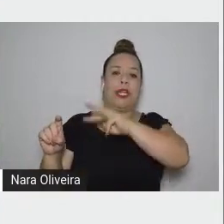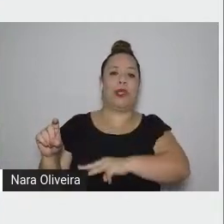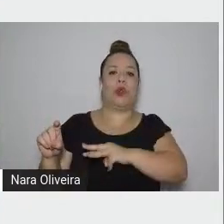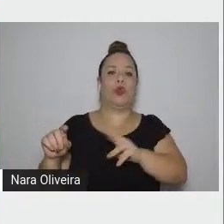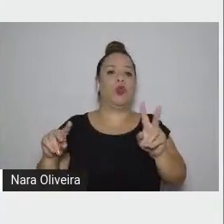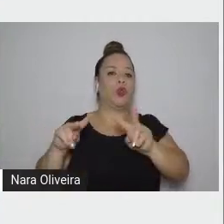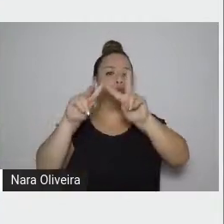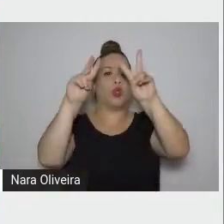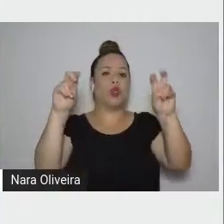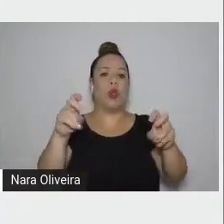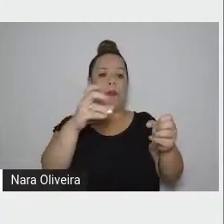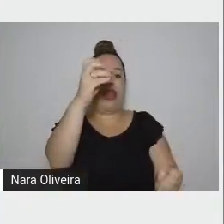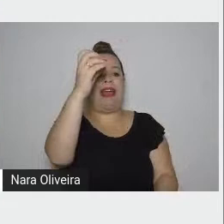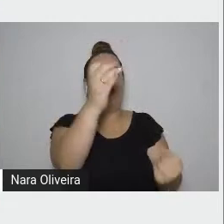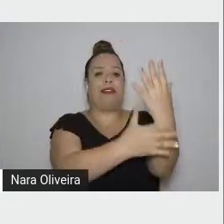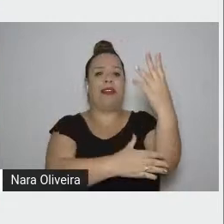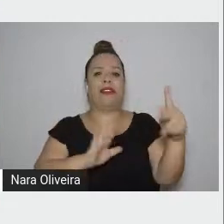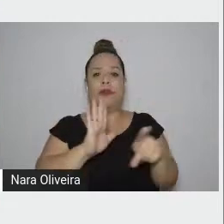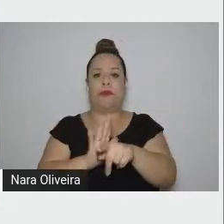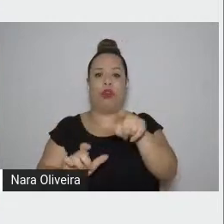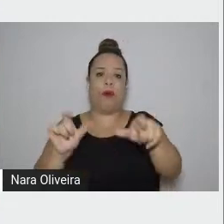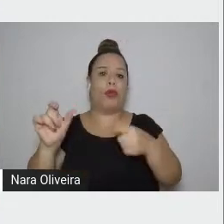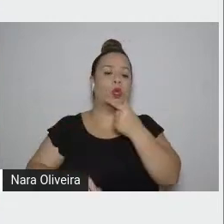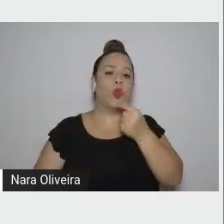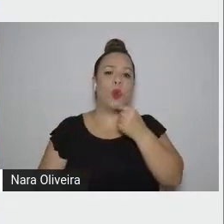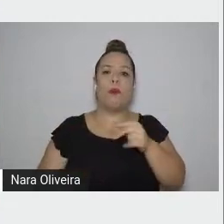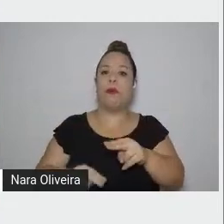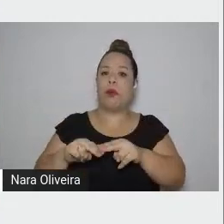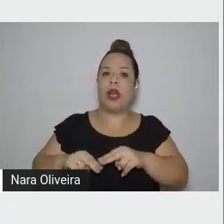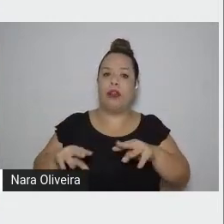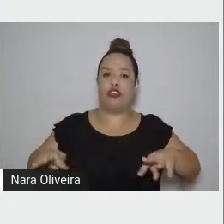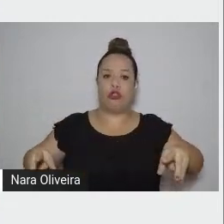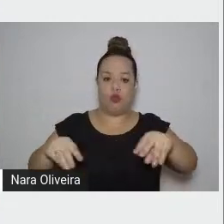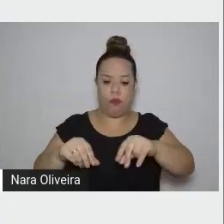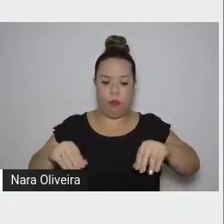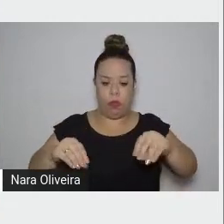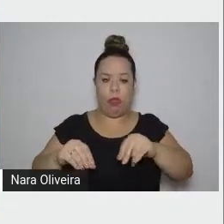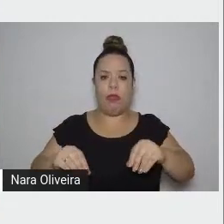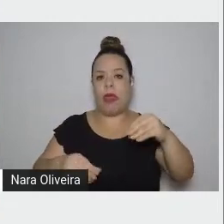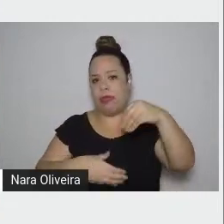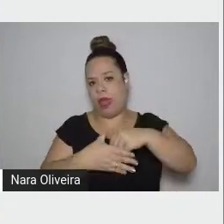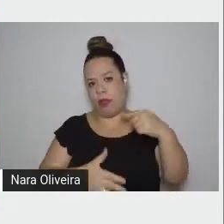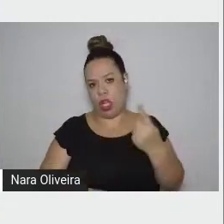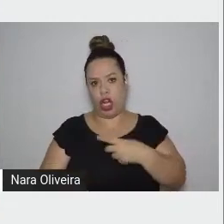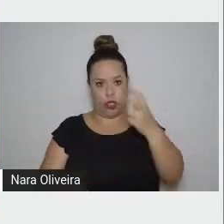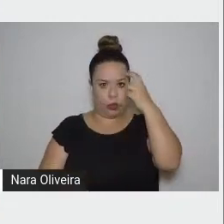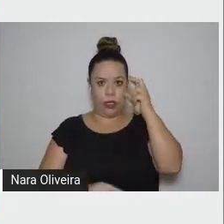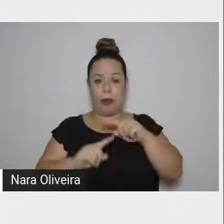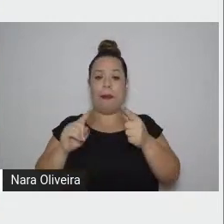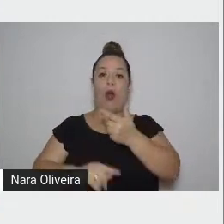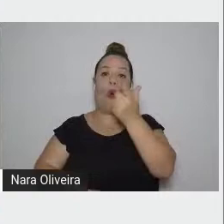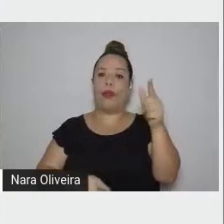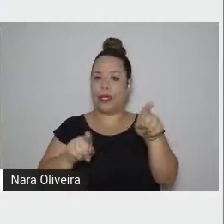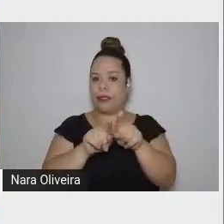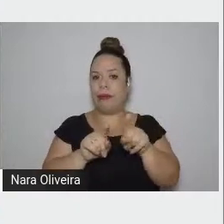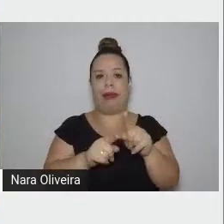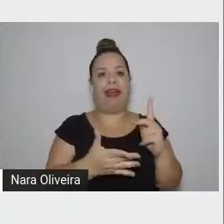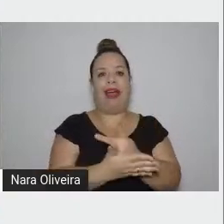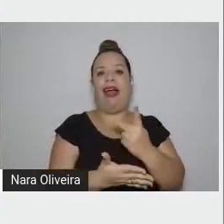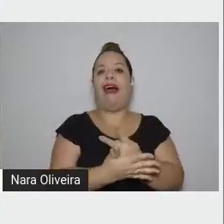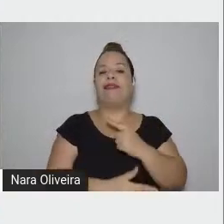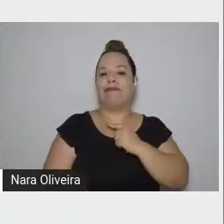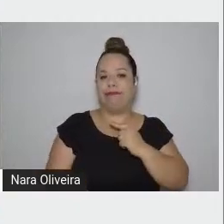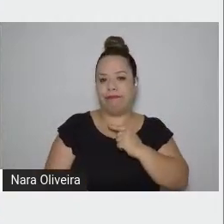até a partir do barro, não só na nossa cultura, mas em outras culturas. E outras